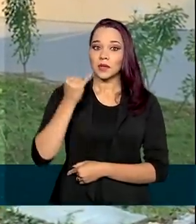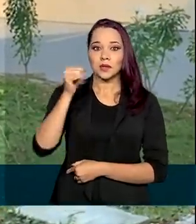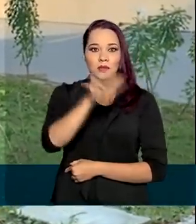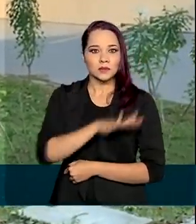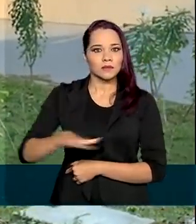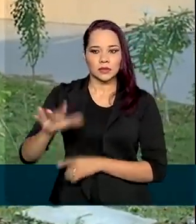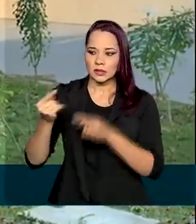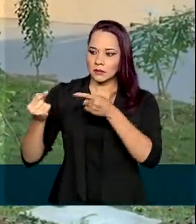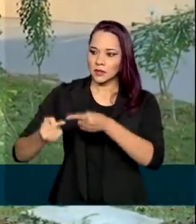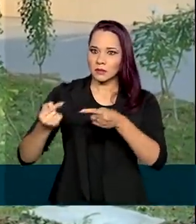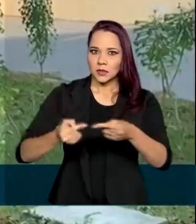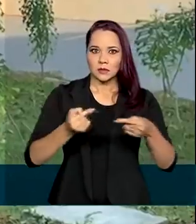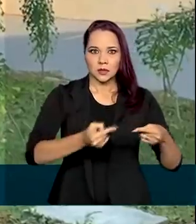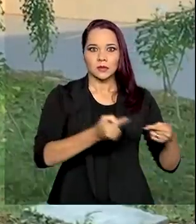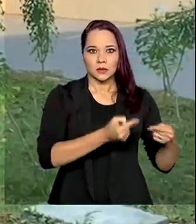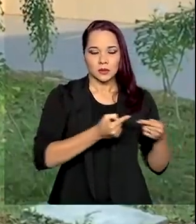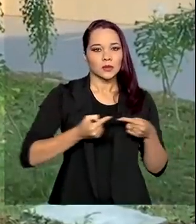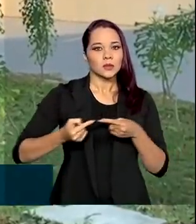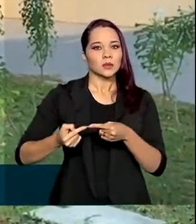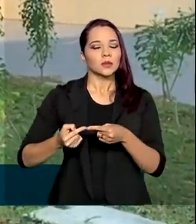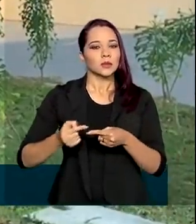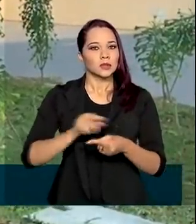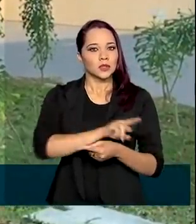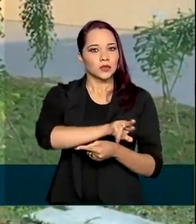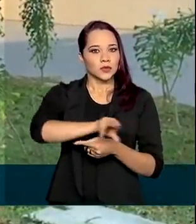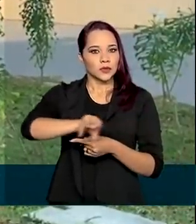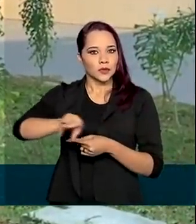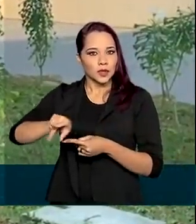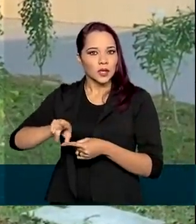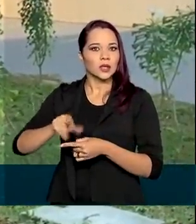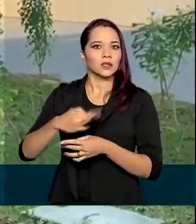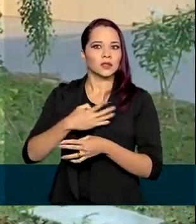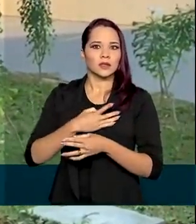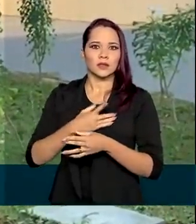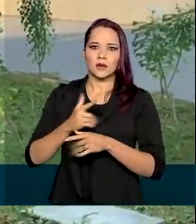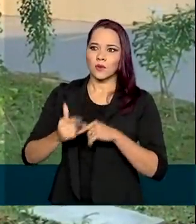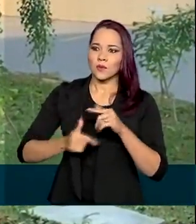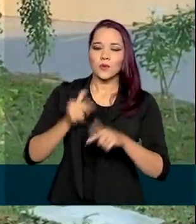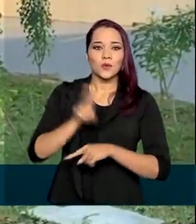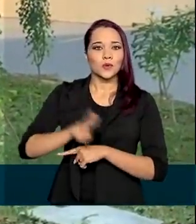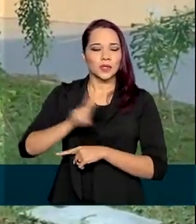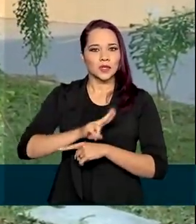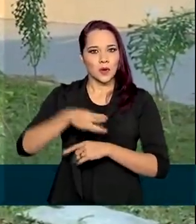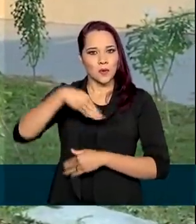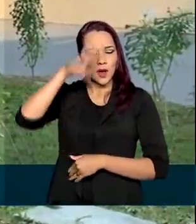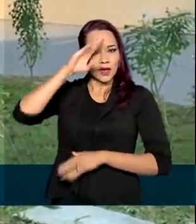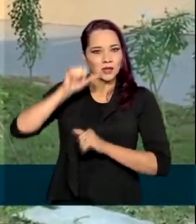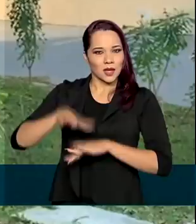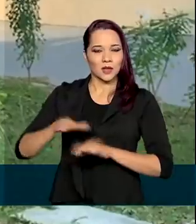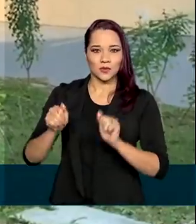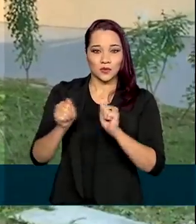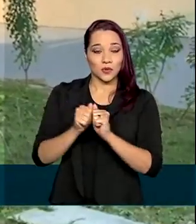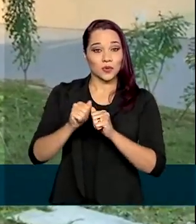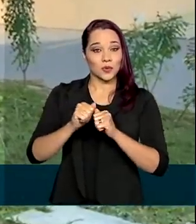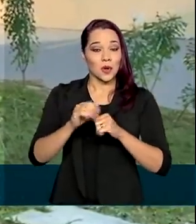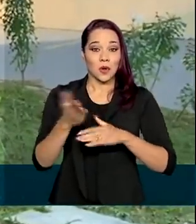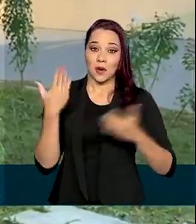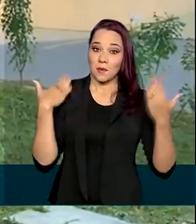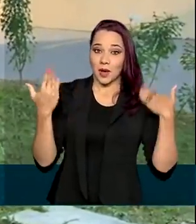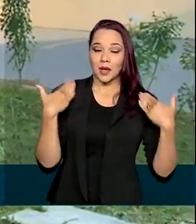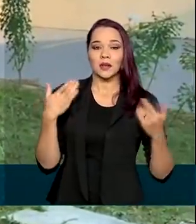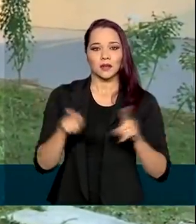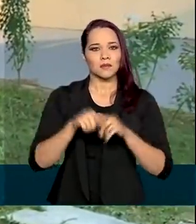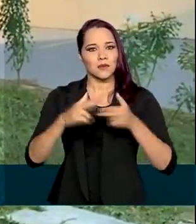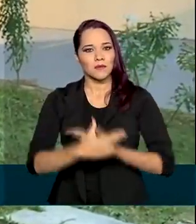conflito de amplo espectro. São entregados vários instrumentos mesmo do Exército Brasileiro, apoiado pela Marinha do Brasil, pela Força Aérea